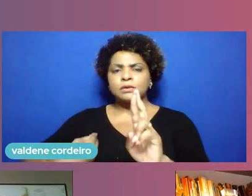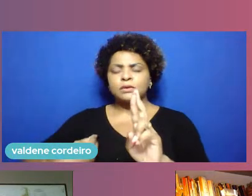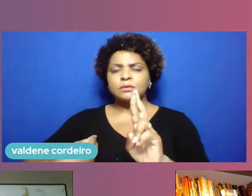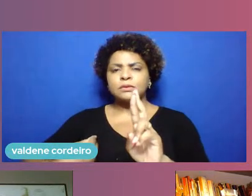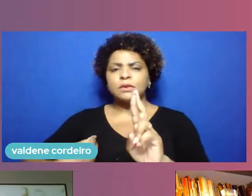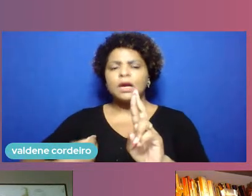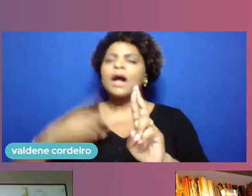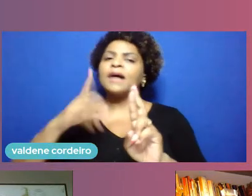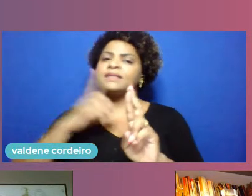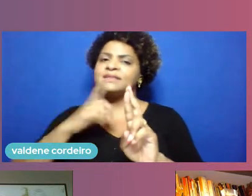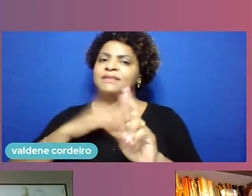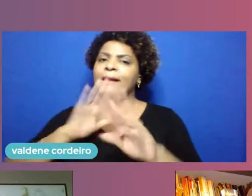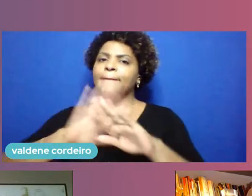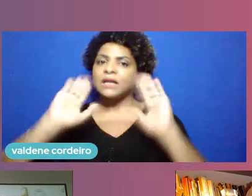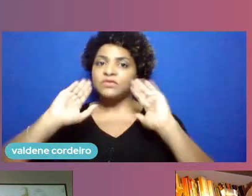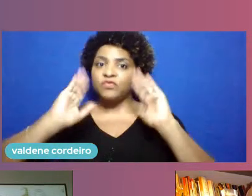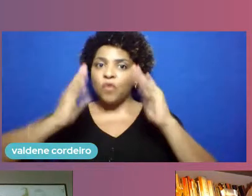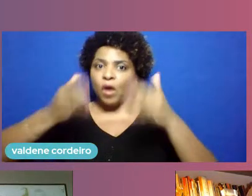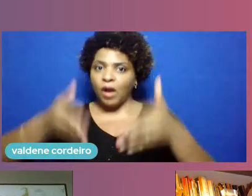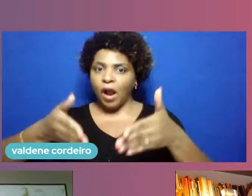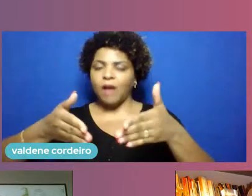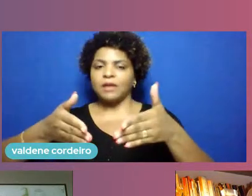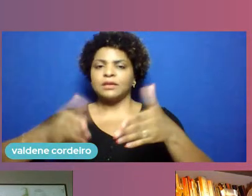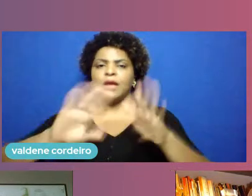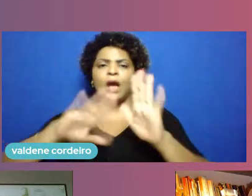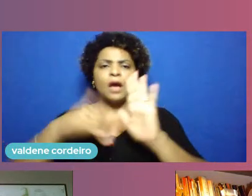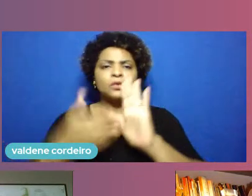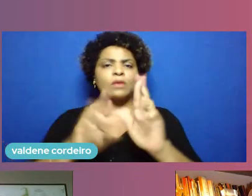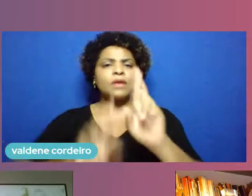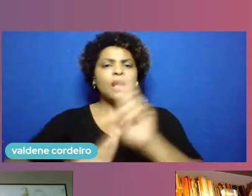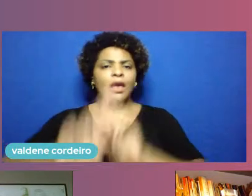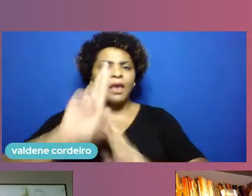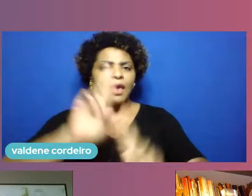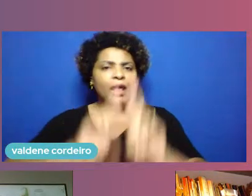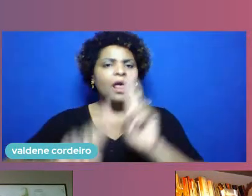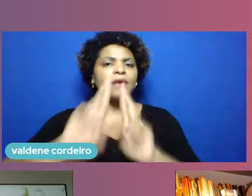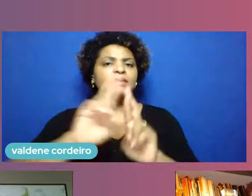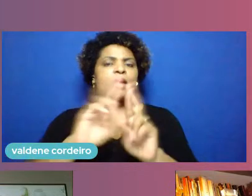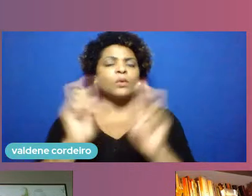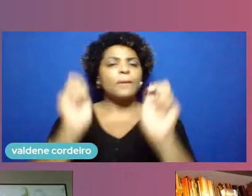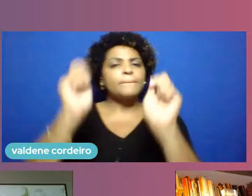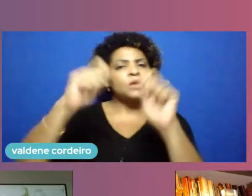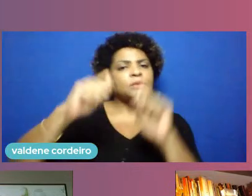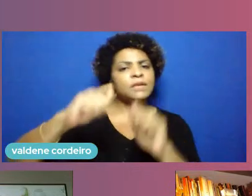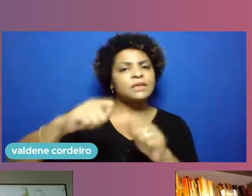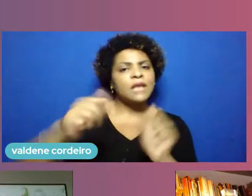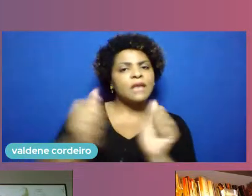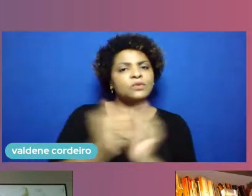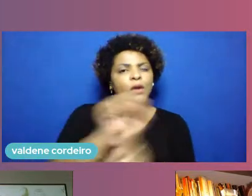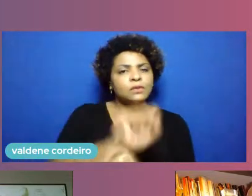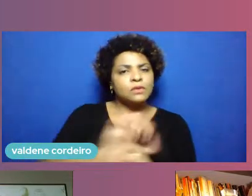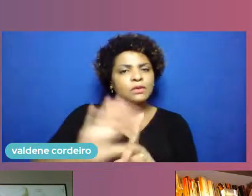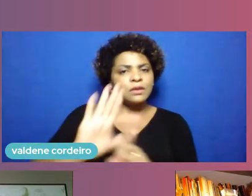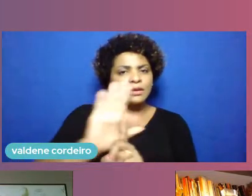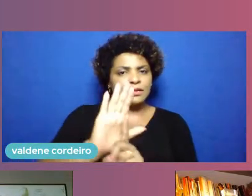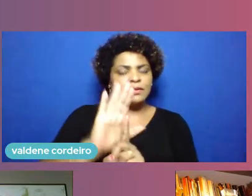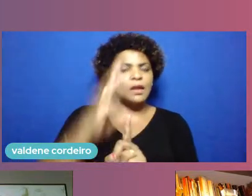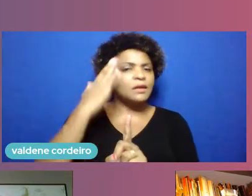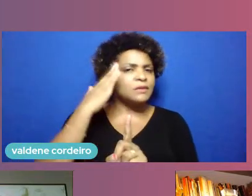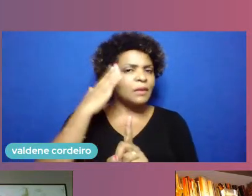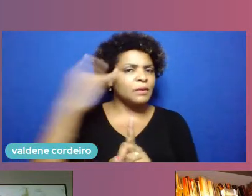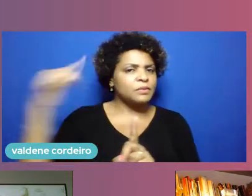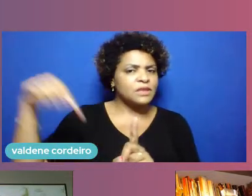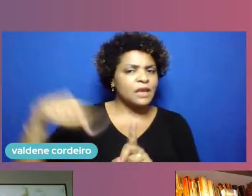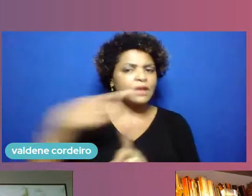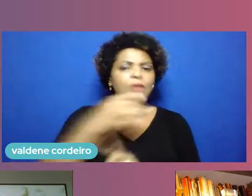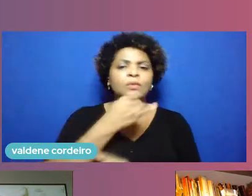mais atentas a essas relações e interfaces com a sociedade. Nós sabemos que aqui o CESA, por exemplo,